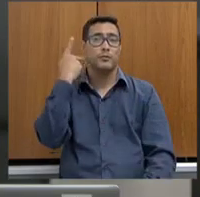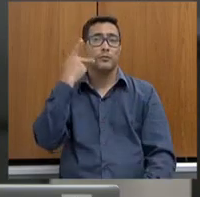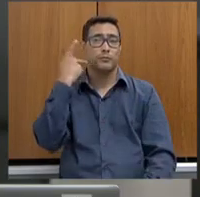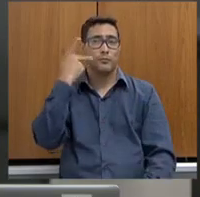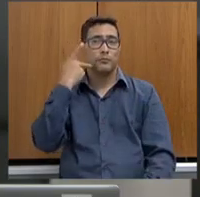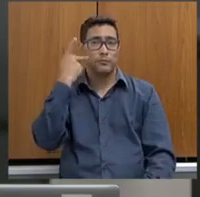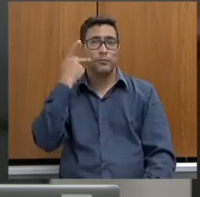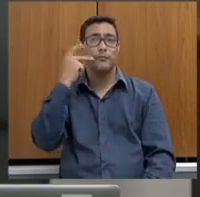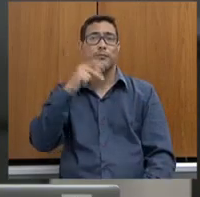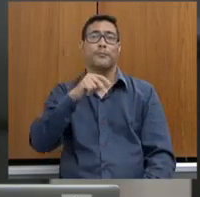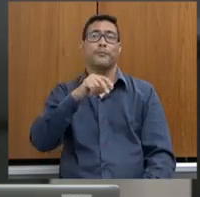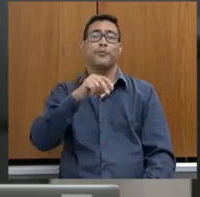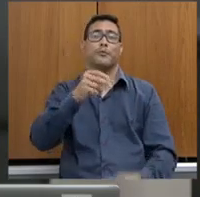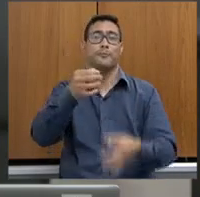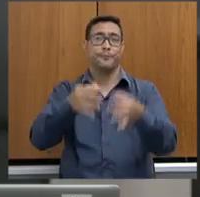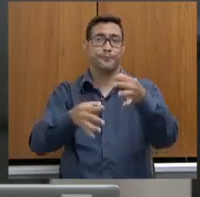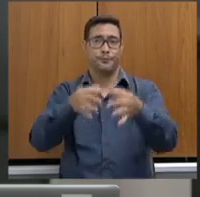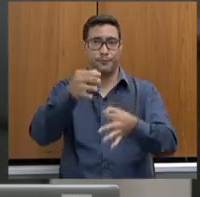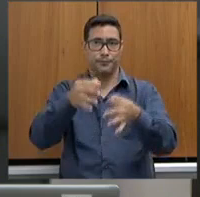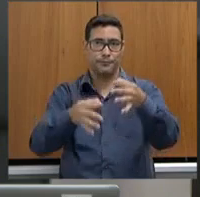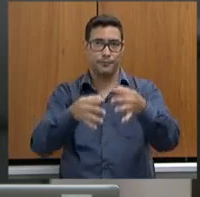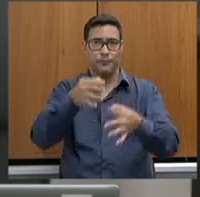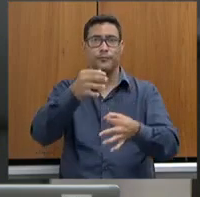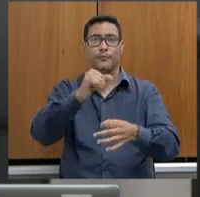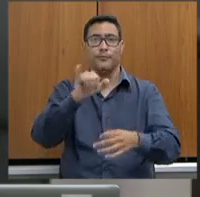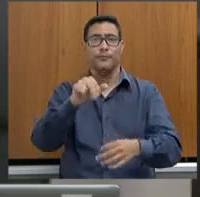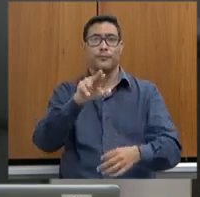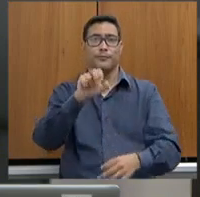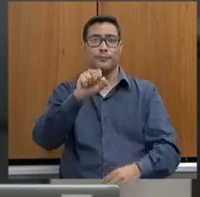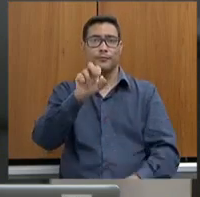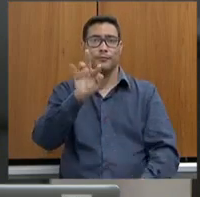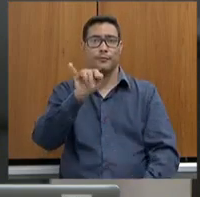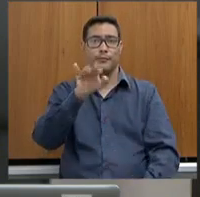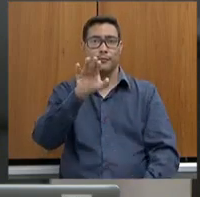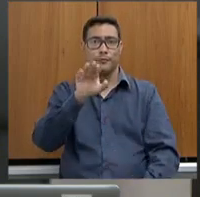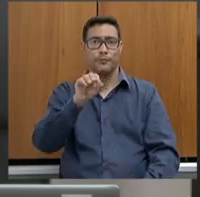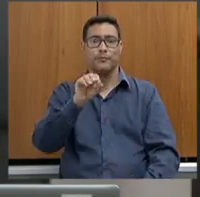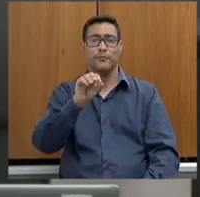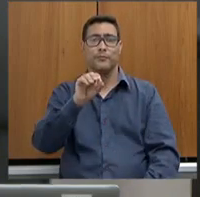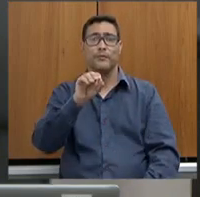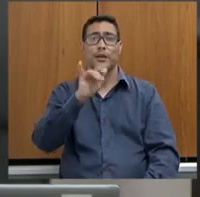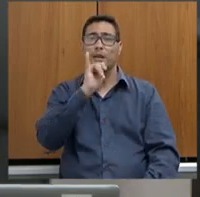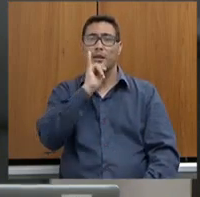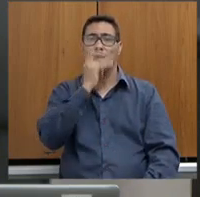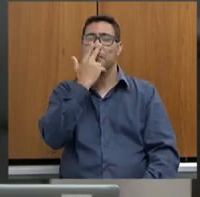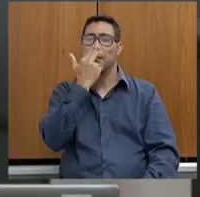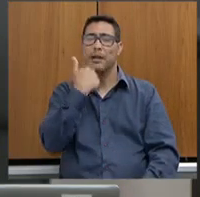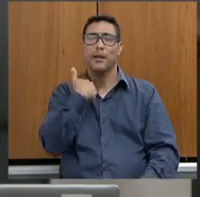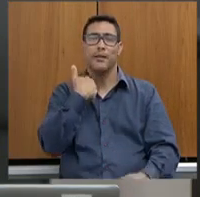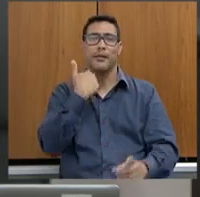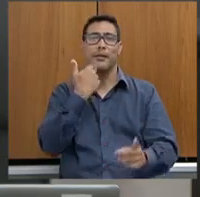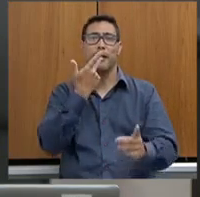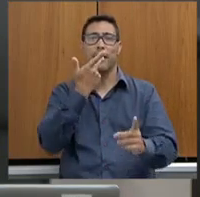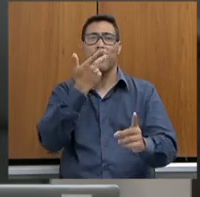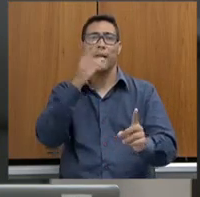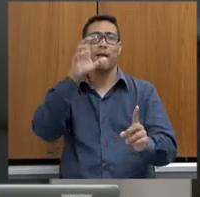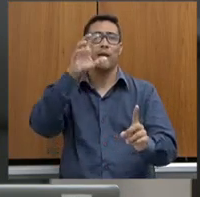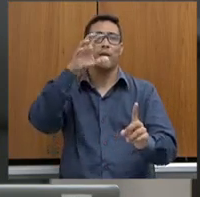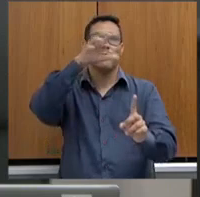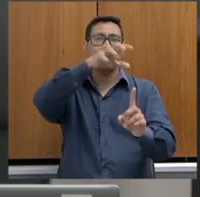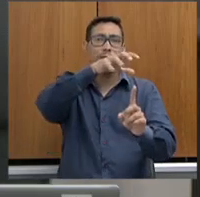inclusive, os infratores, Bruno, como se fossem anjos, viu? O digníssimo promotor aqui trata